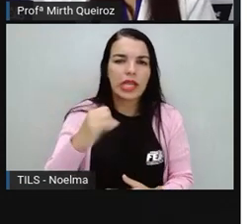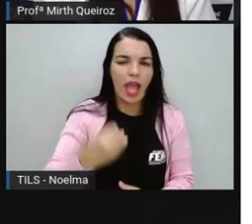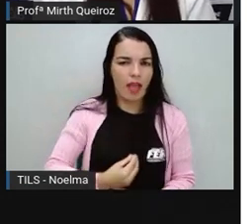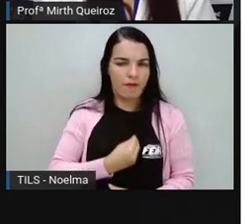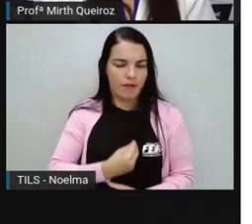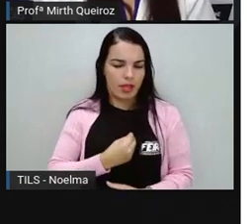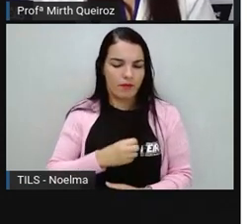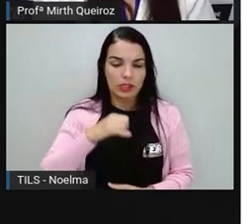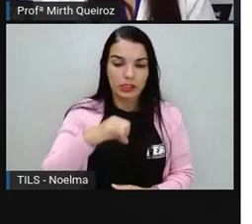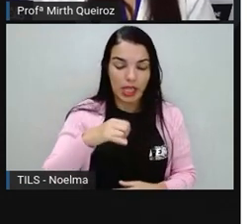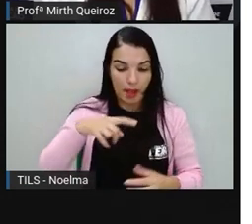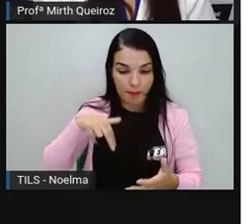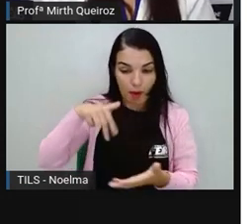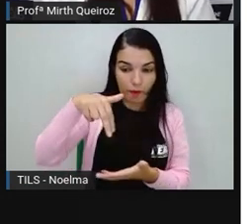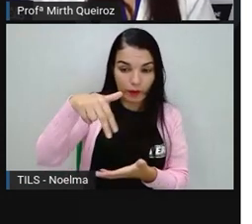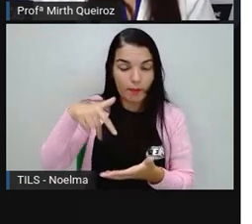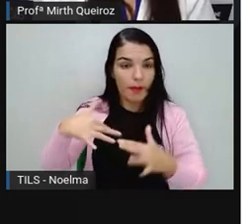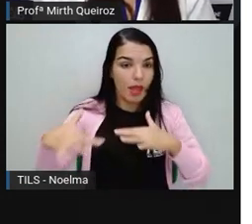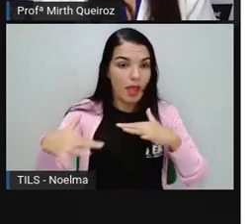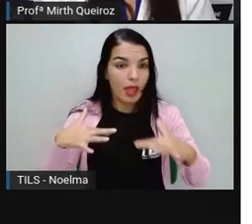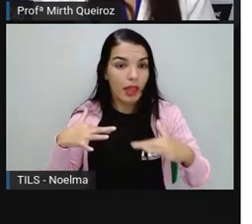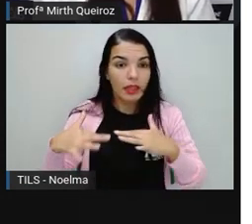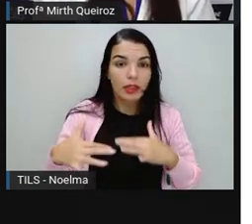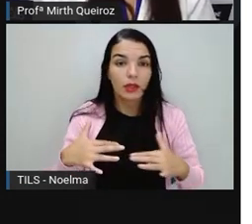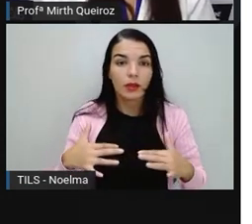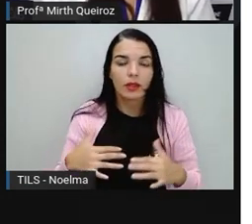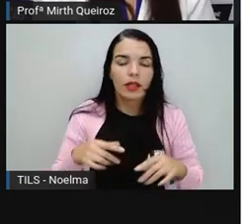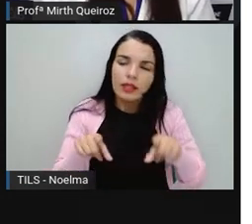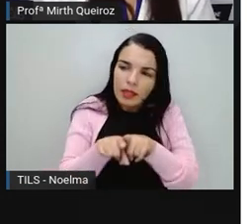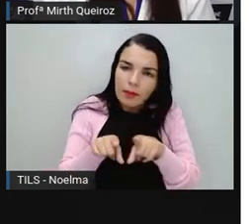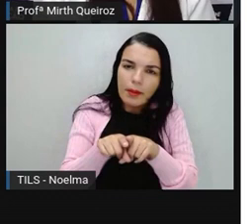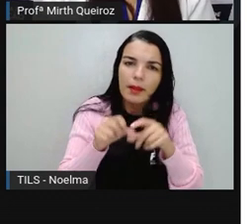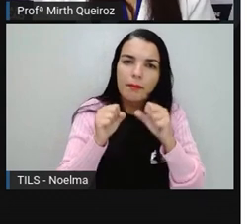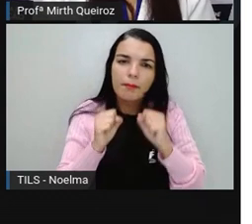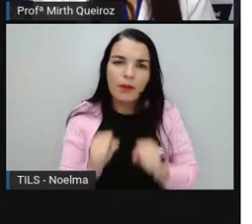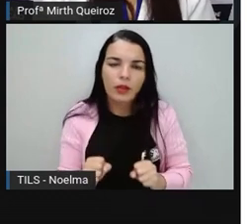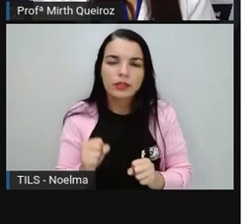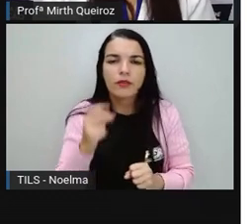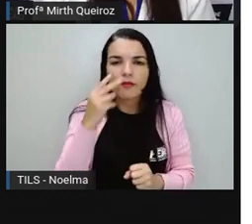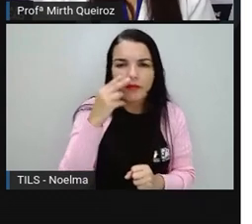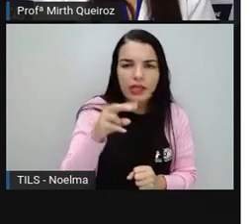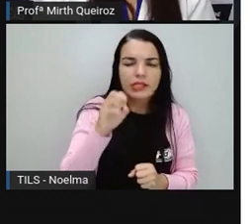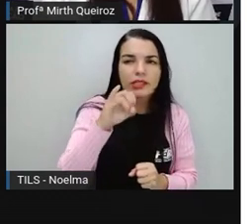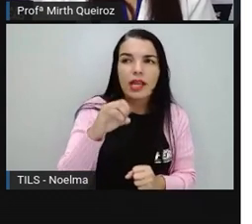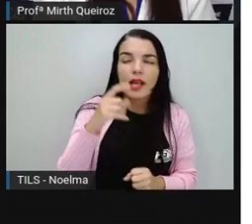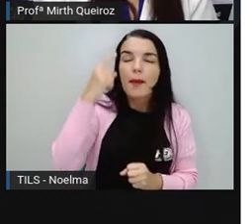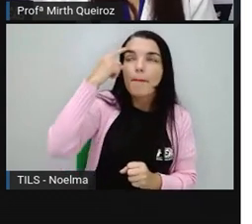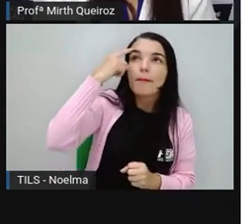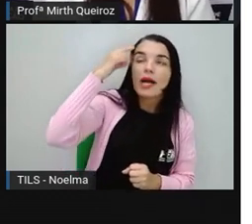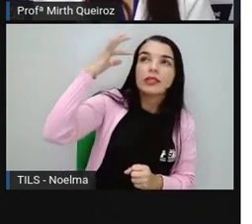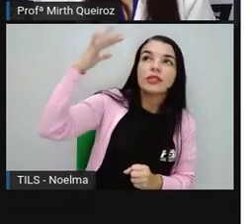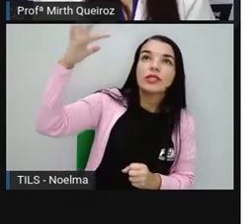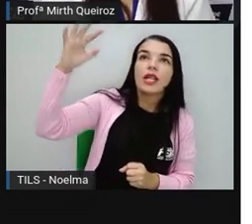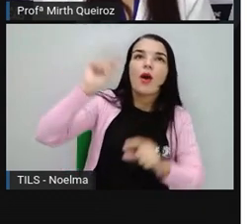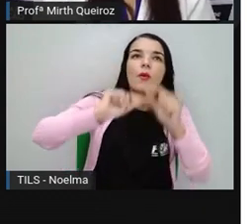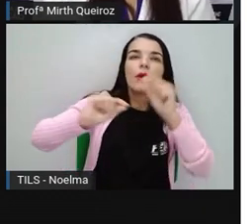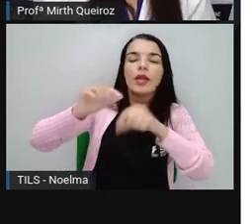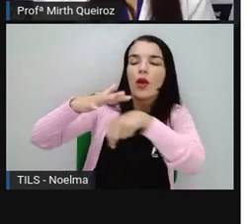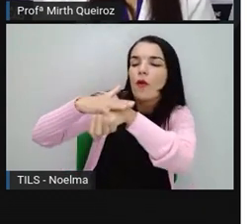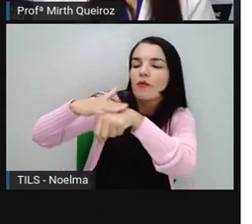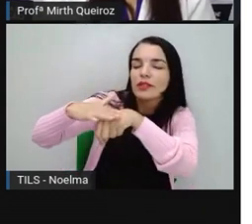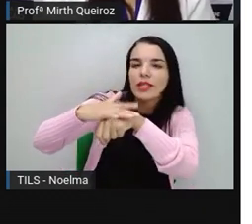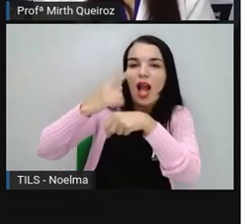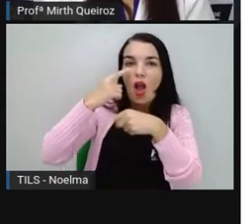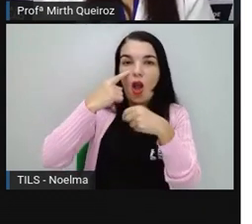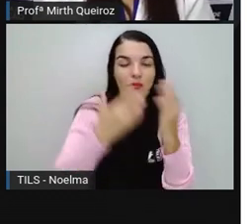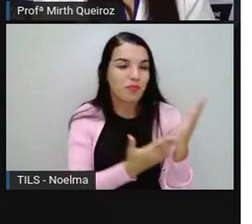movem. E conseguimos até mesmo imaginar o que as pessoas conversavam. E aí nós temos uma tirinha